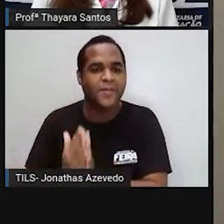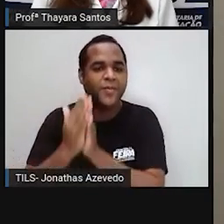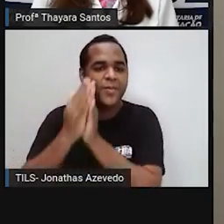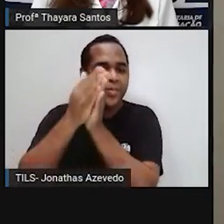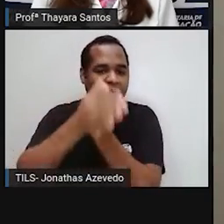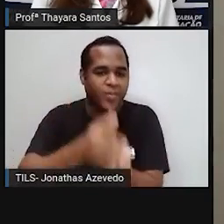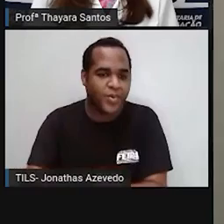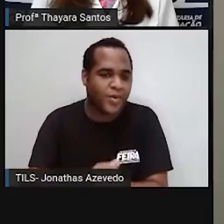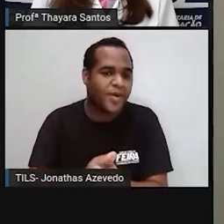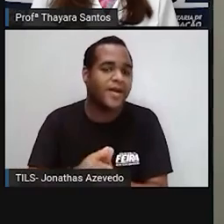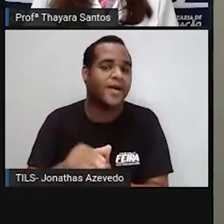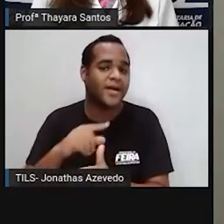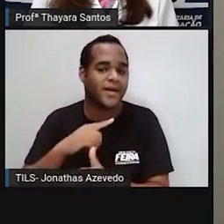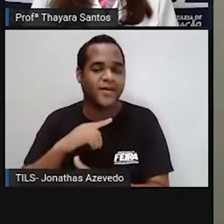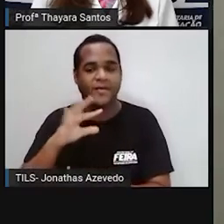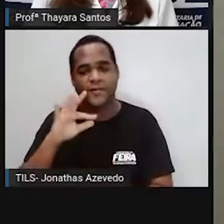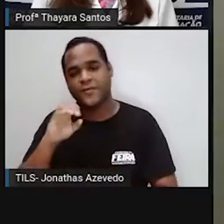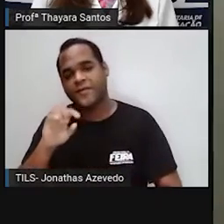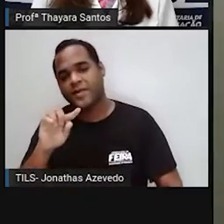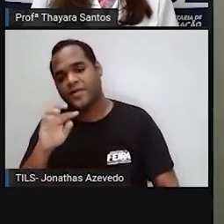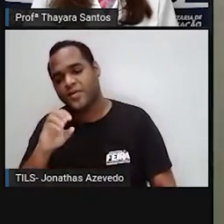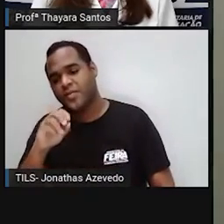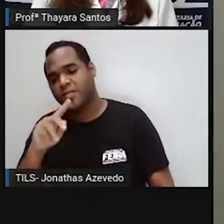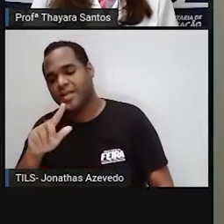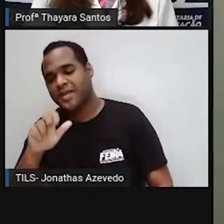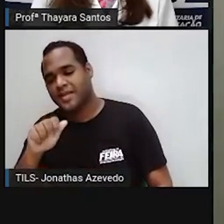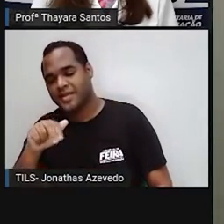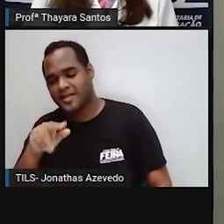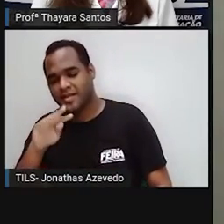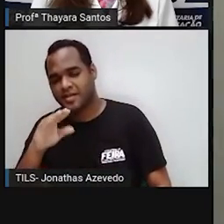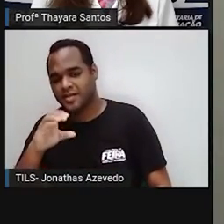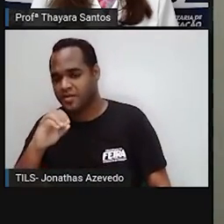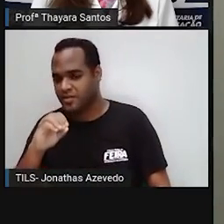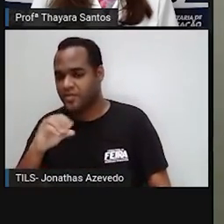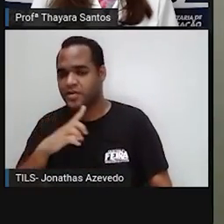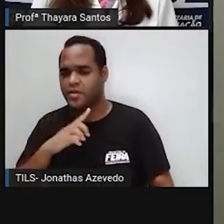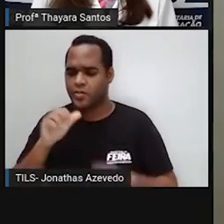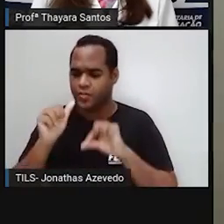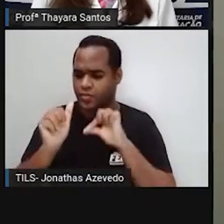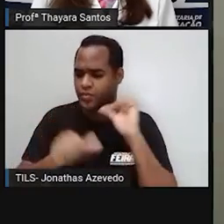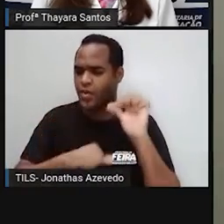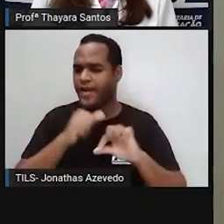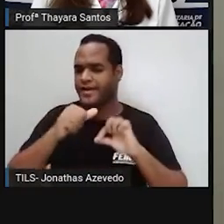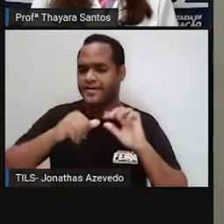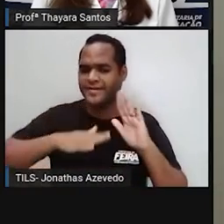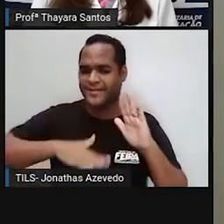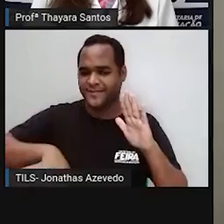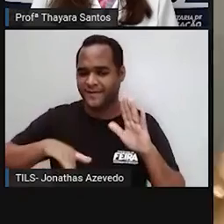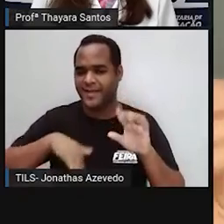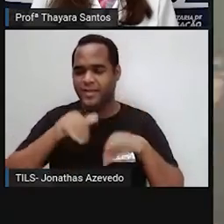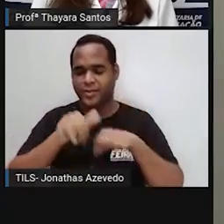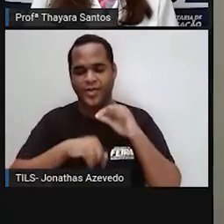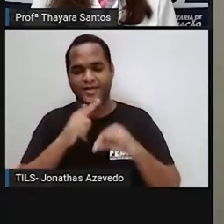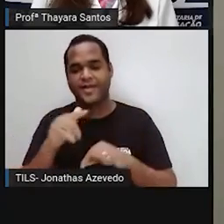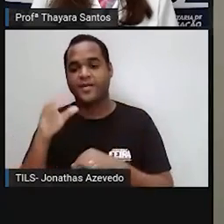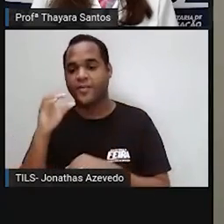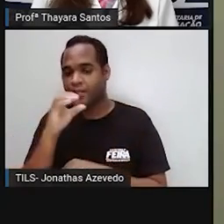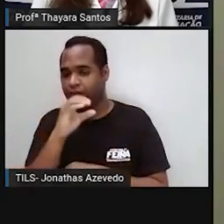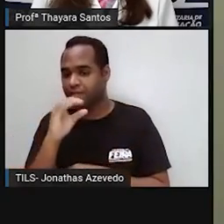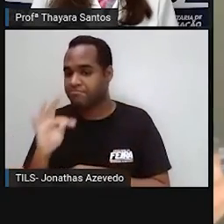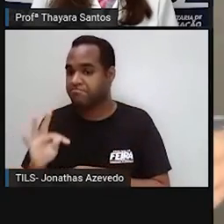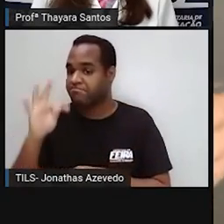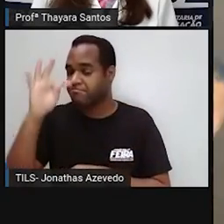do fitoplancton. Então, qualquer alteração no fundo do mar com relação à temperatura também vai